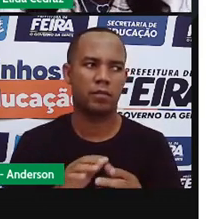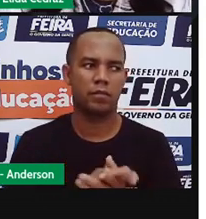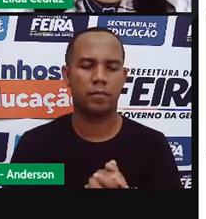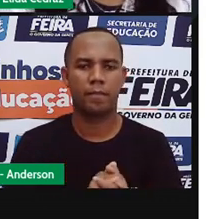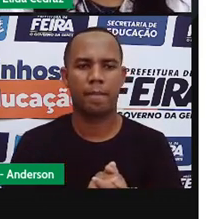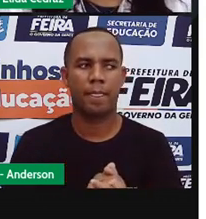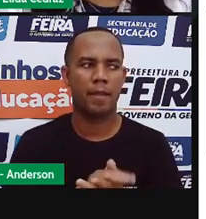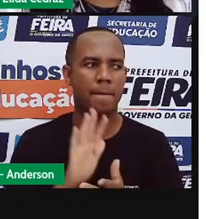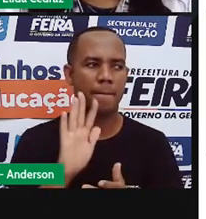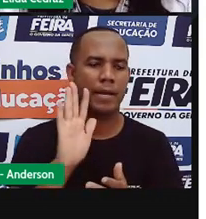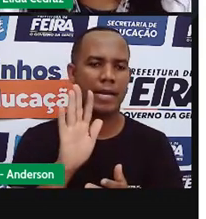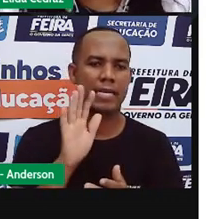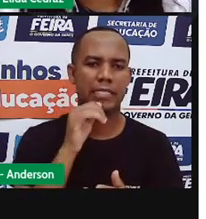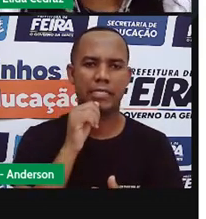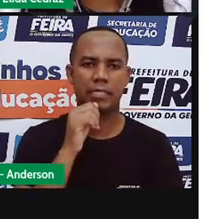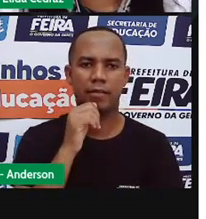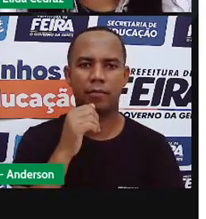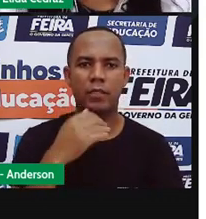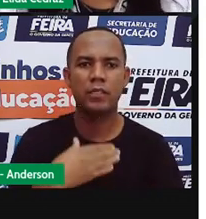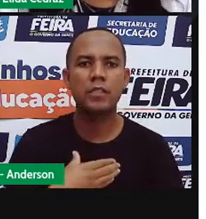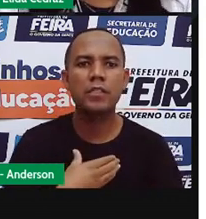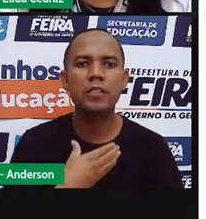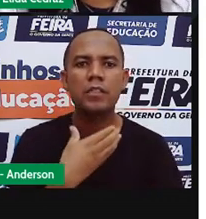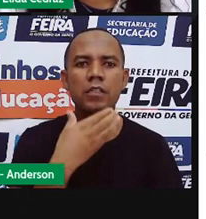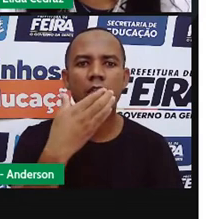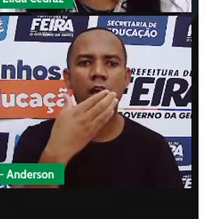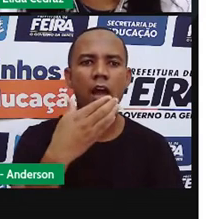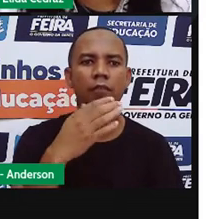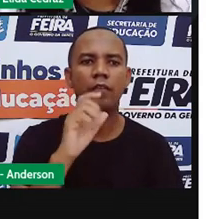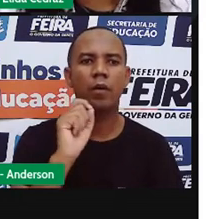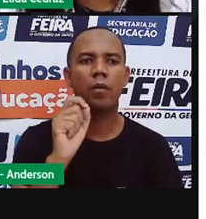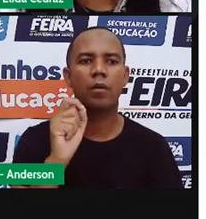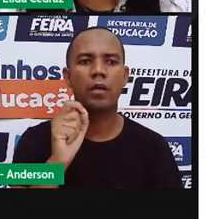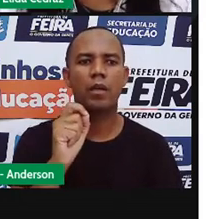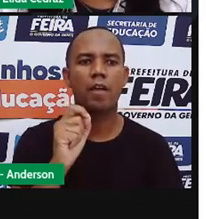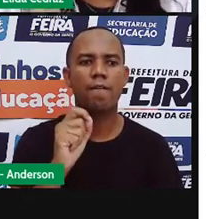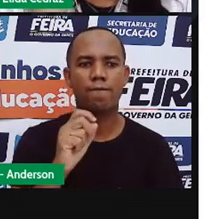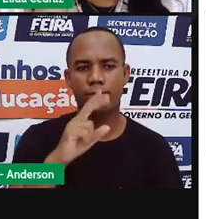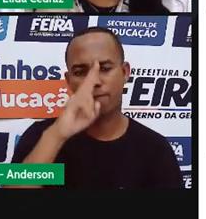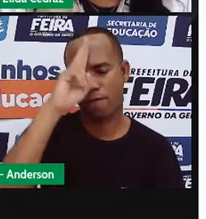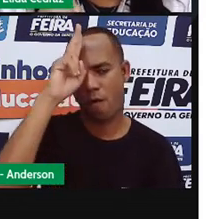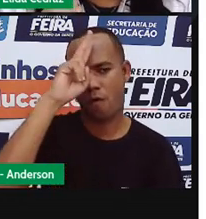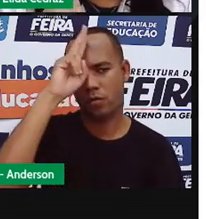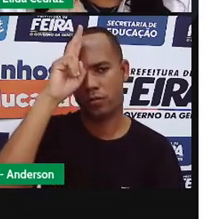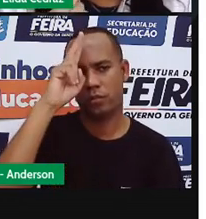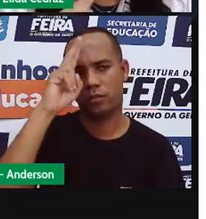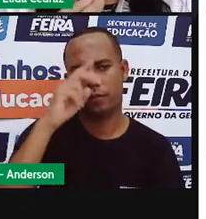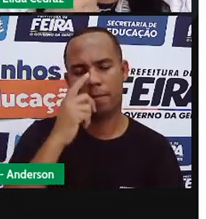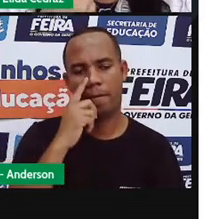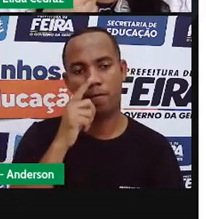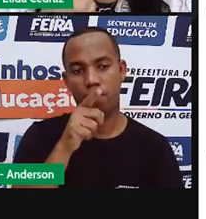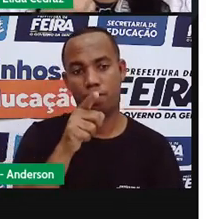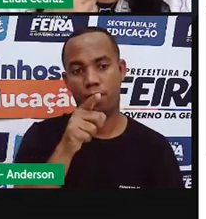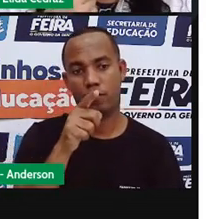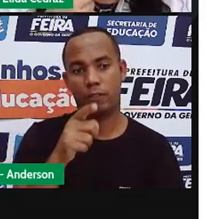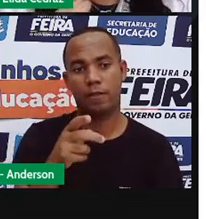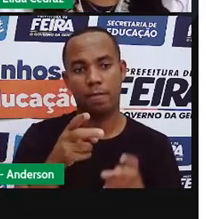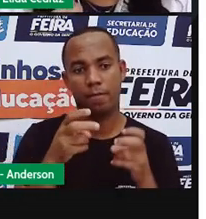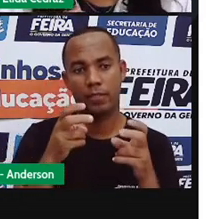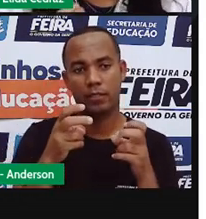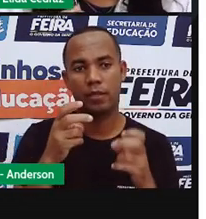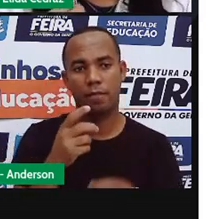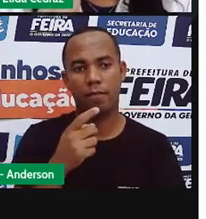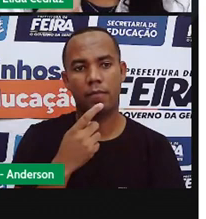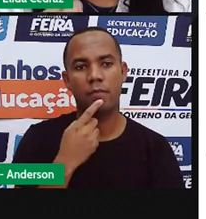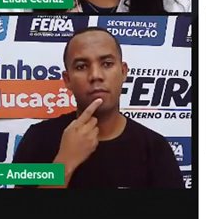Só que em girassa o som do R é vibrante. Aí você vai perceber na boca,